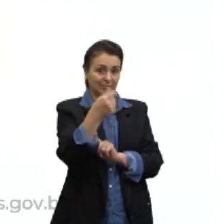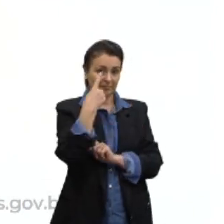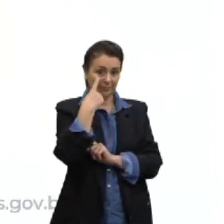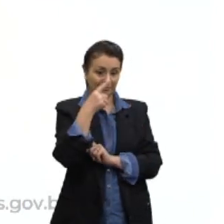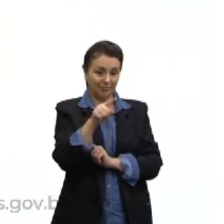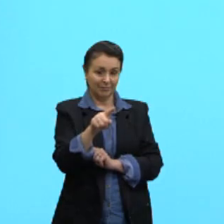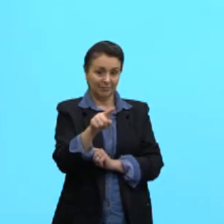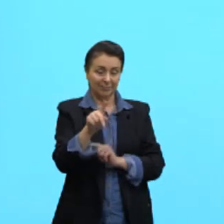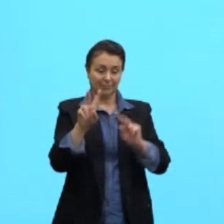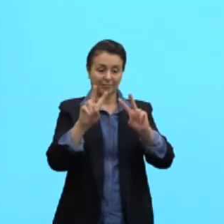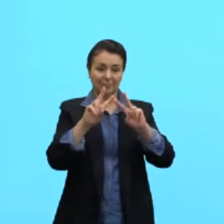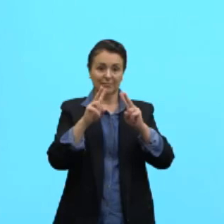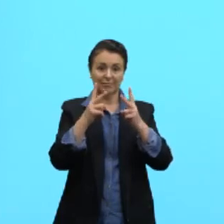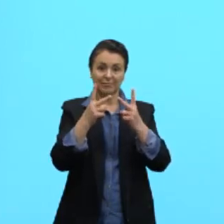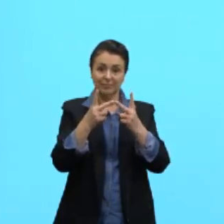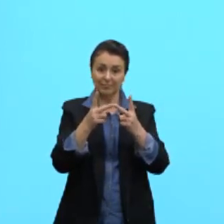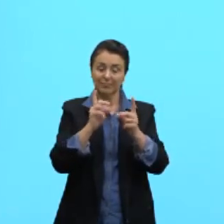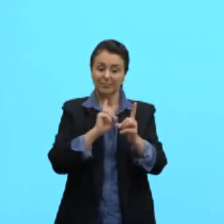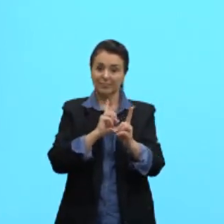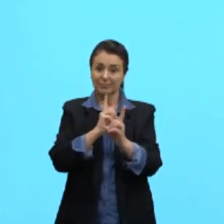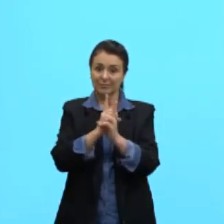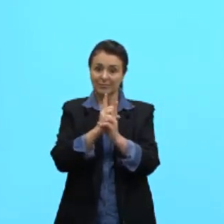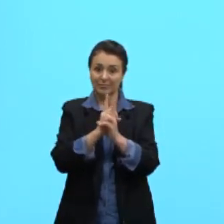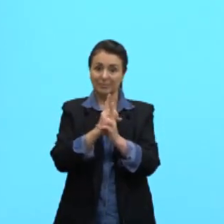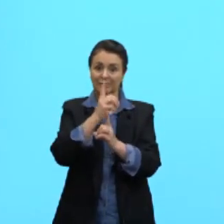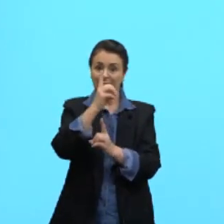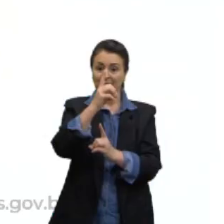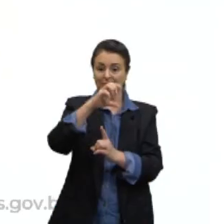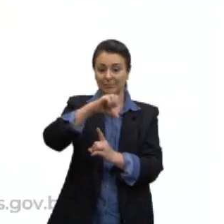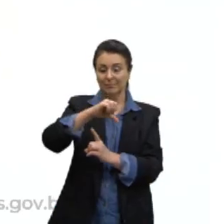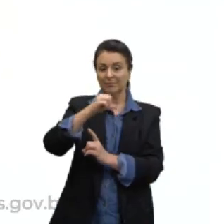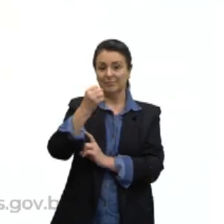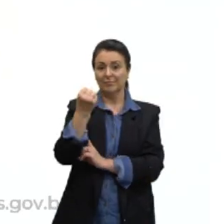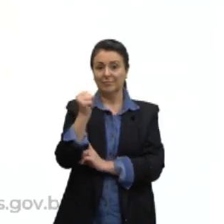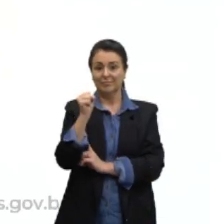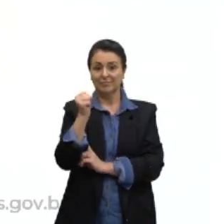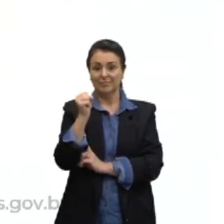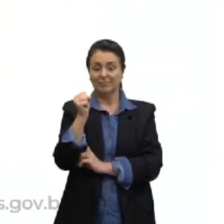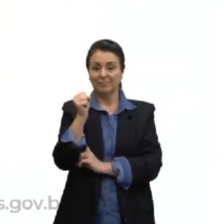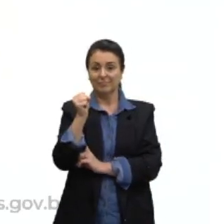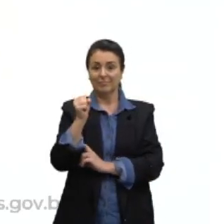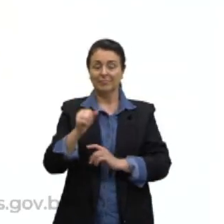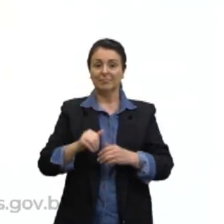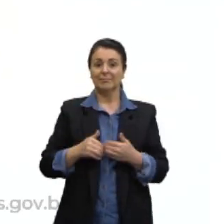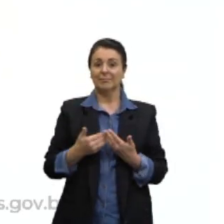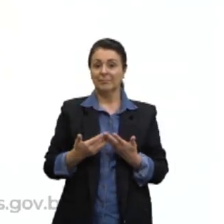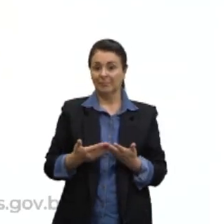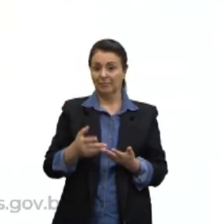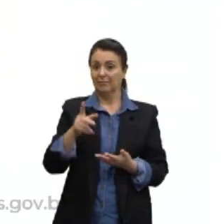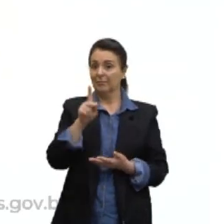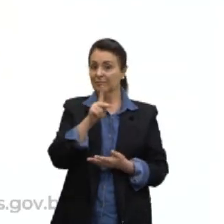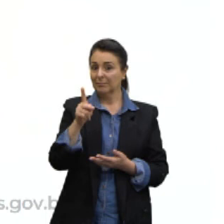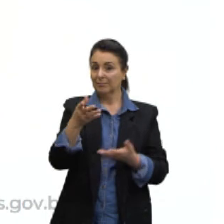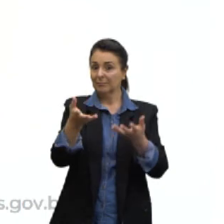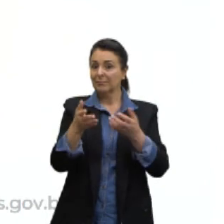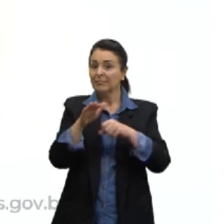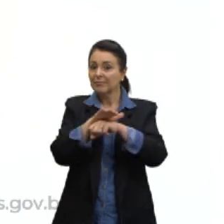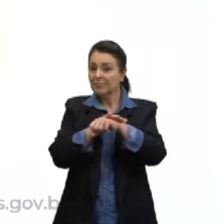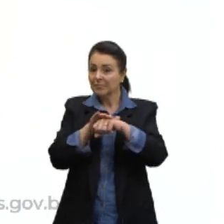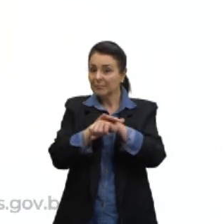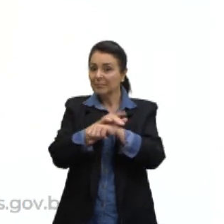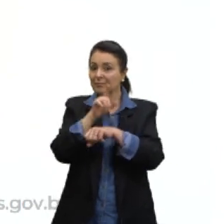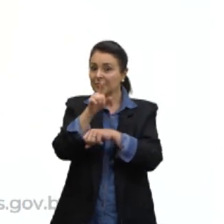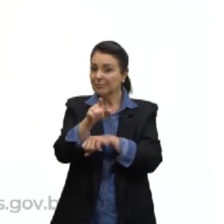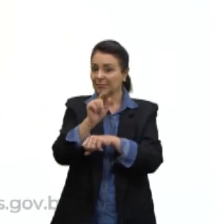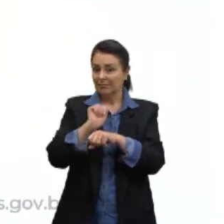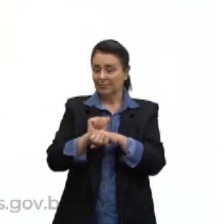volume do sólido que nós encontramos, o volume de 198. Gente, o que eu quero conversar com vocês sobre isso?